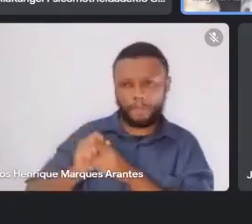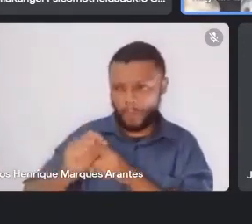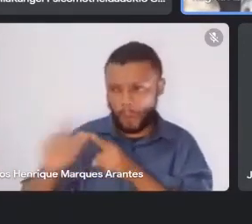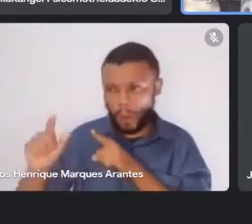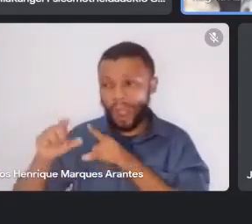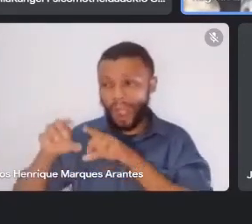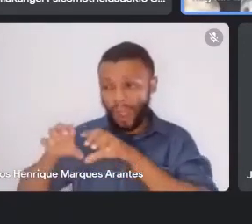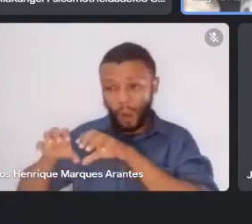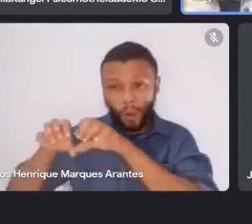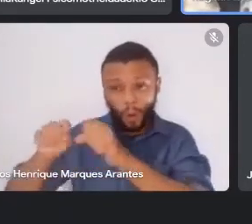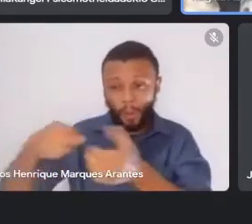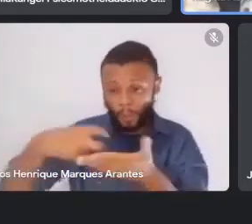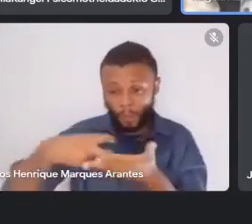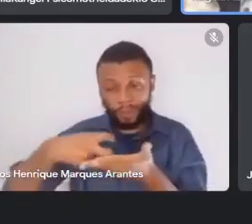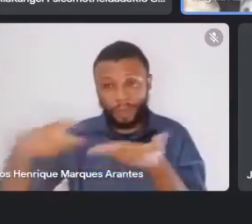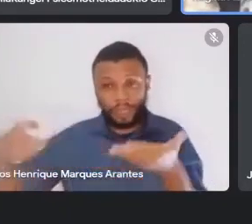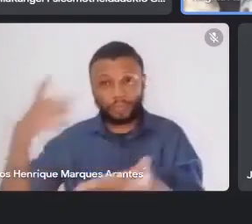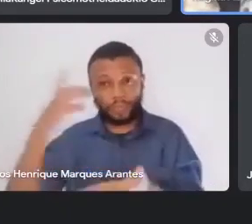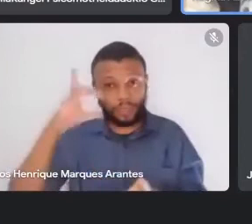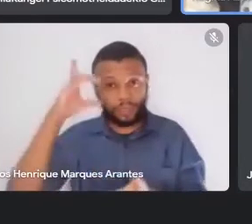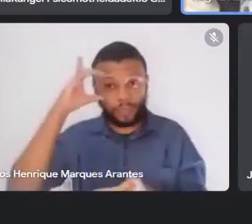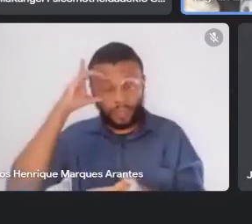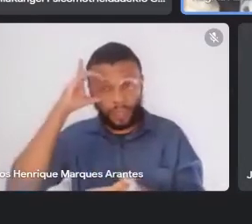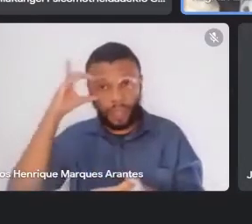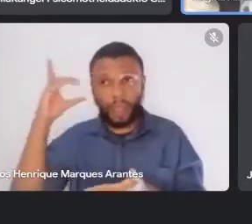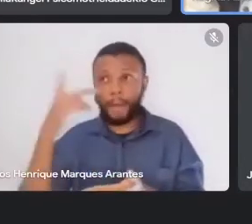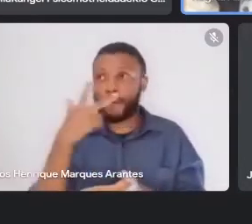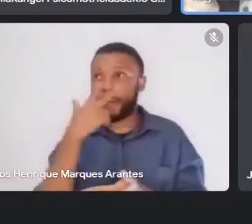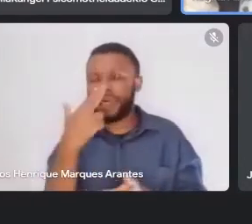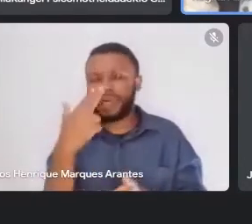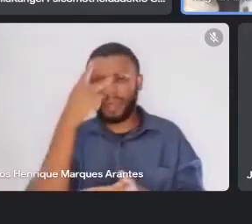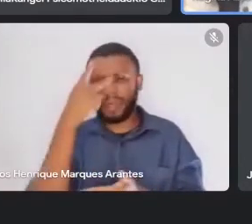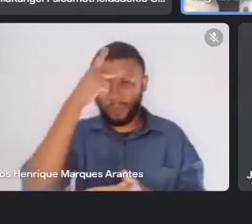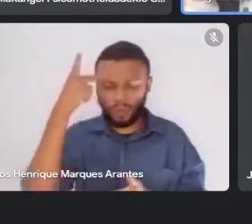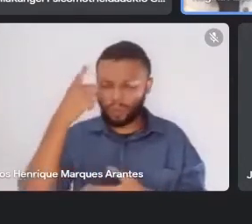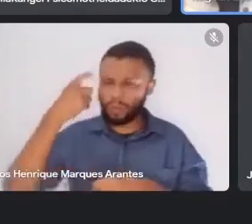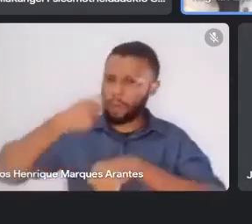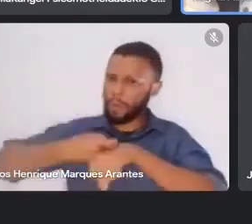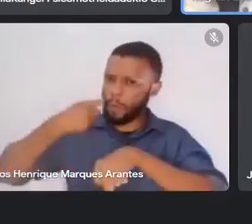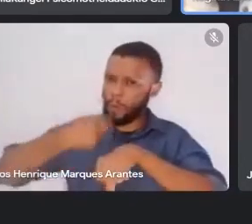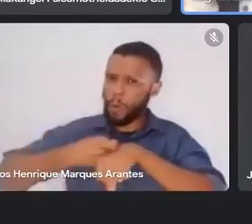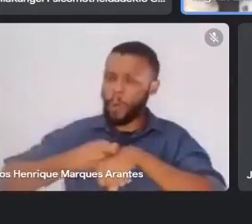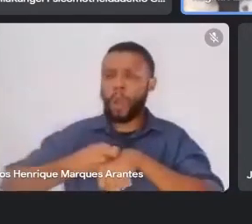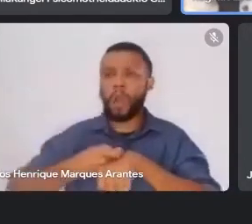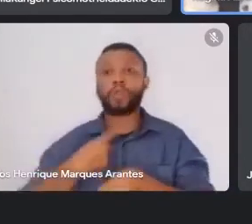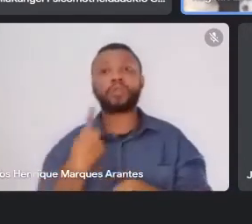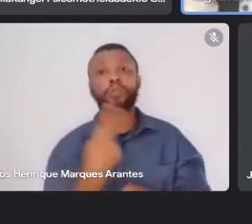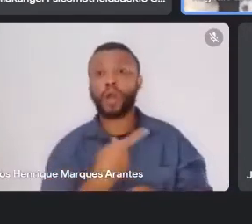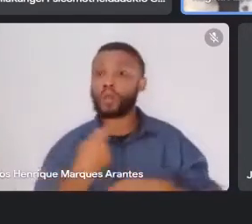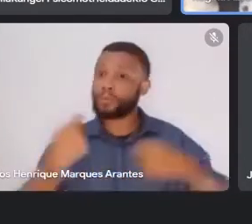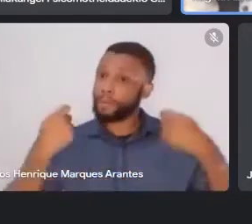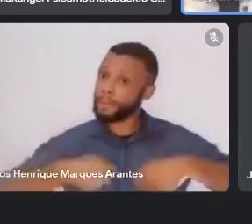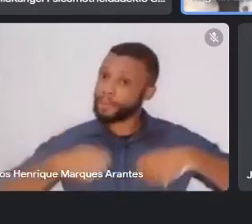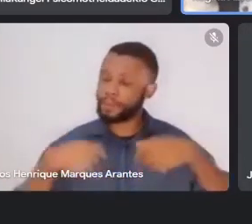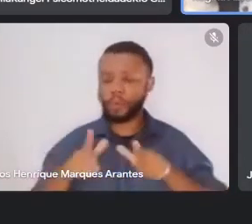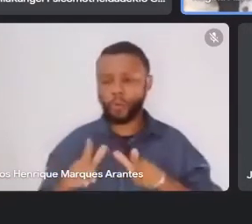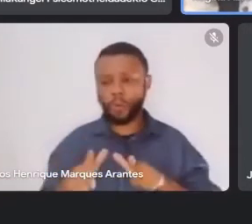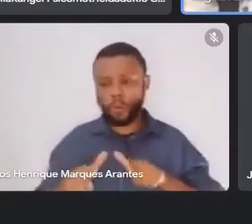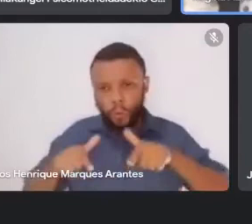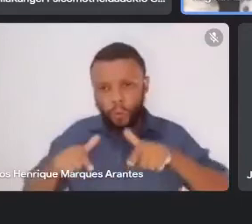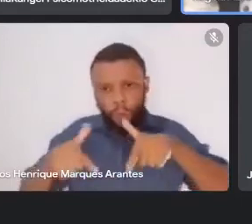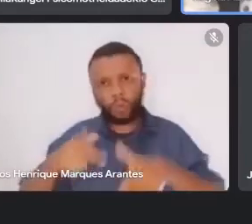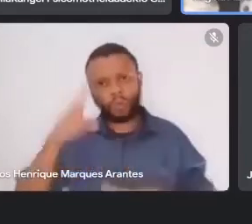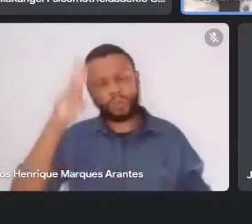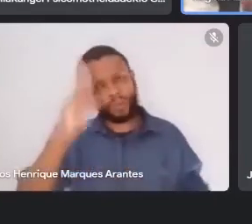As pessoas se embruteceram demais. É necessário que nós, com todo esse potencial que nós temos